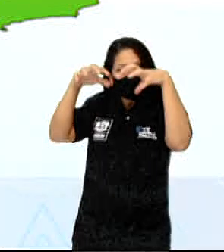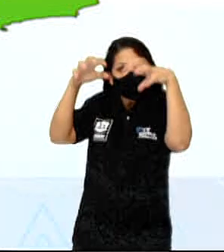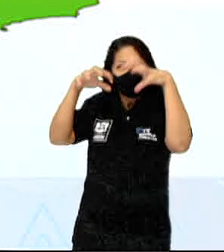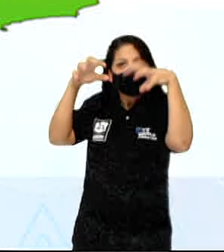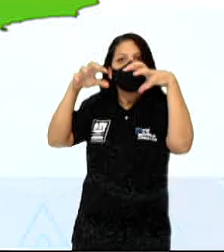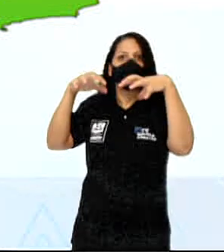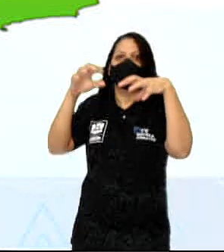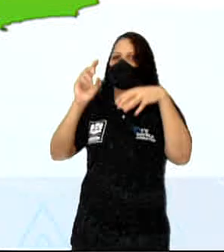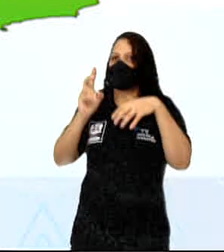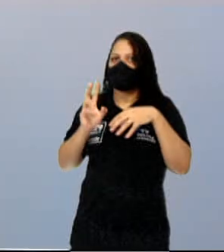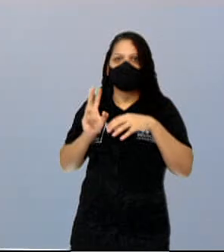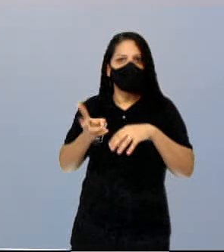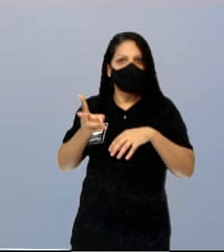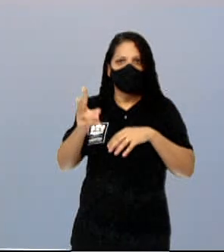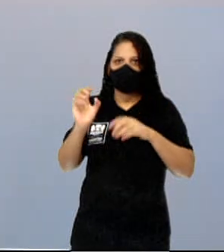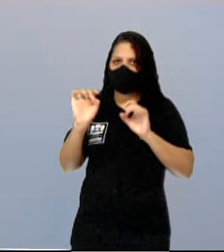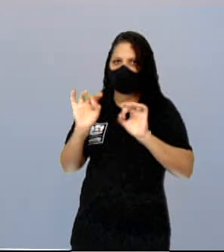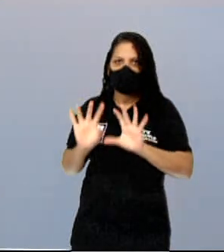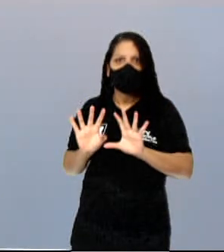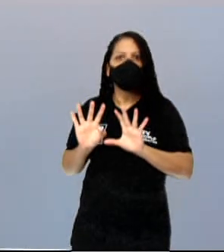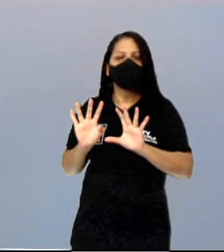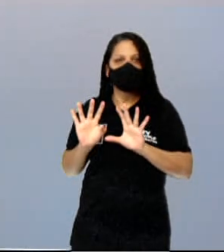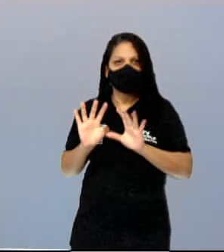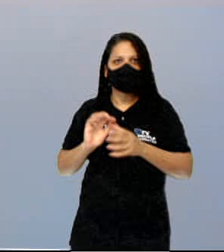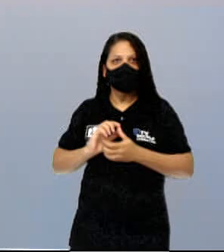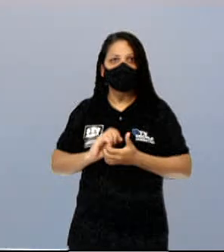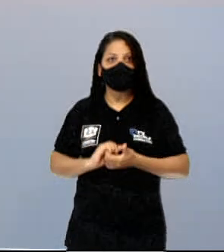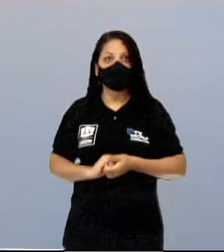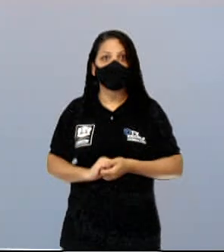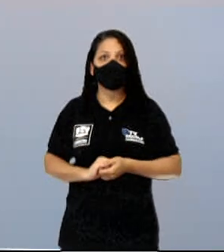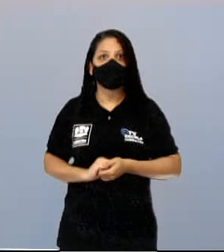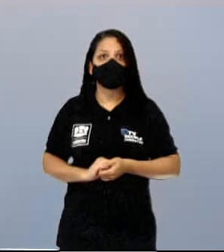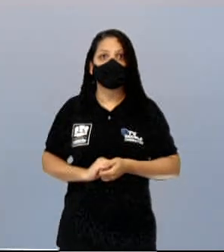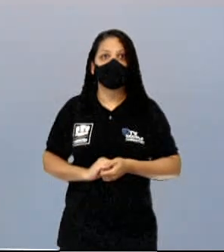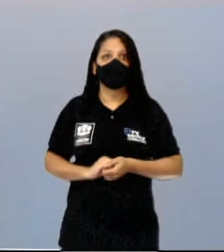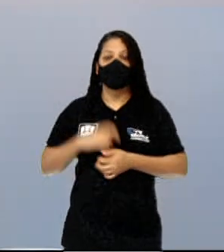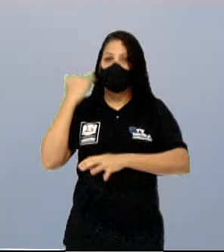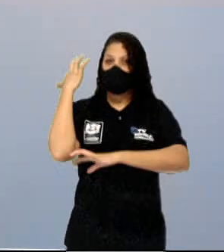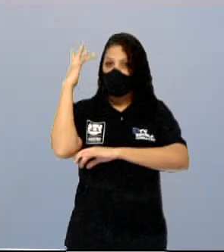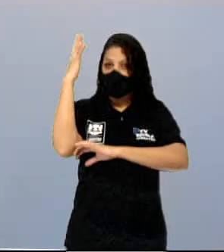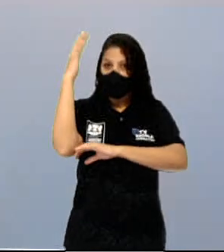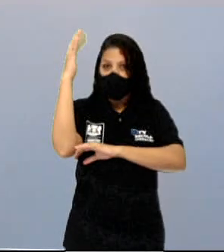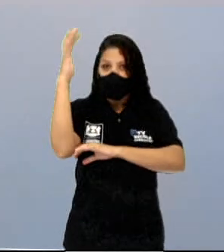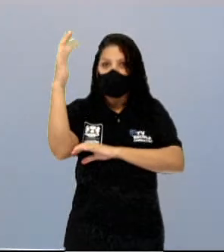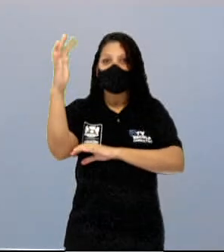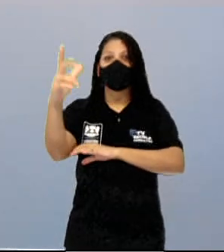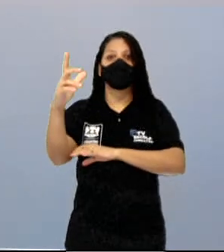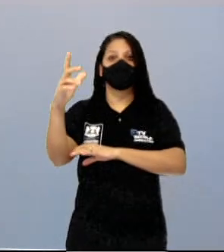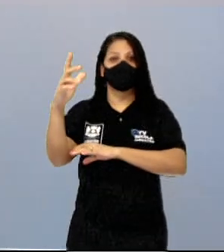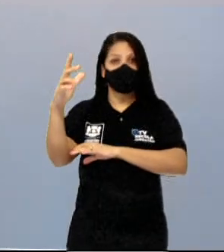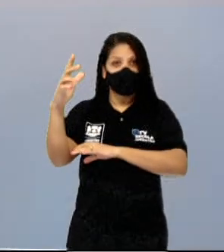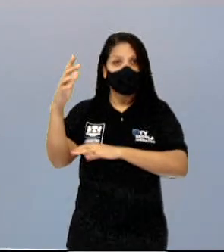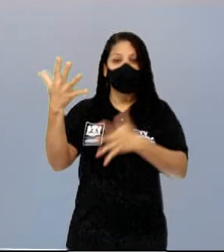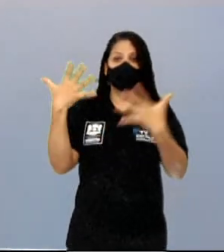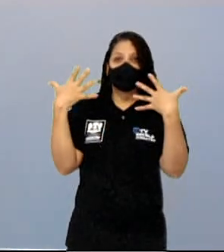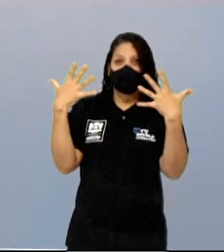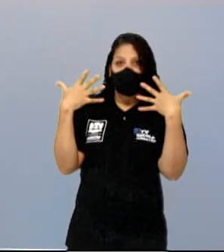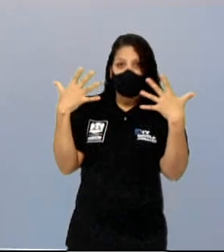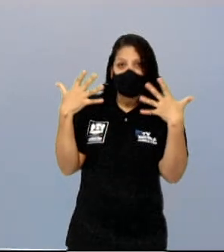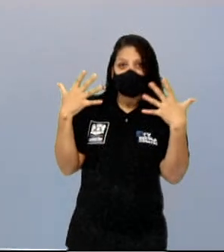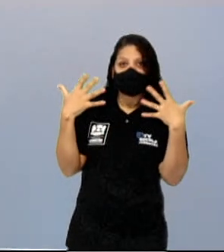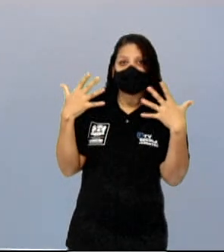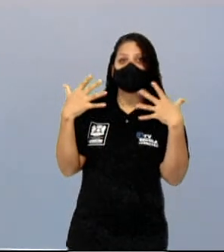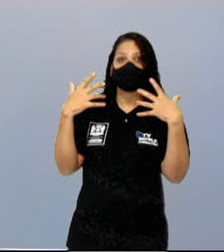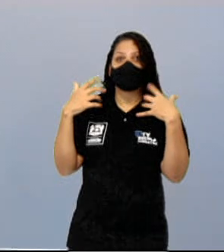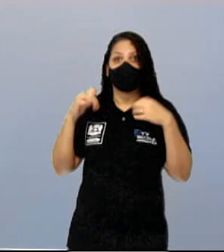região de clima tropical. E aí, floresta úmida, quente, não dá outra, irmão. Vai